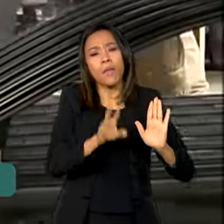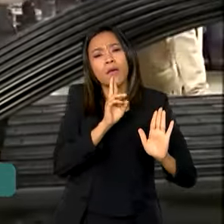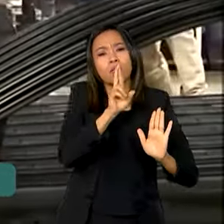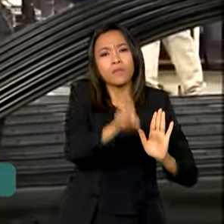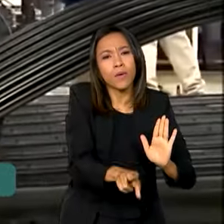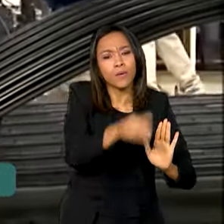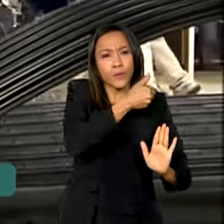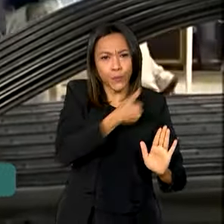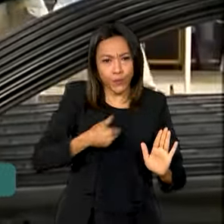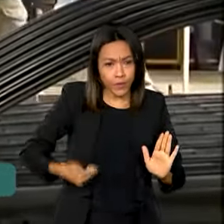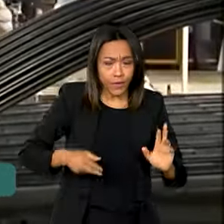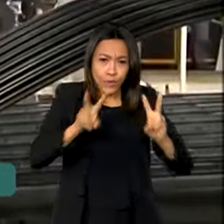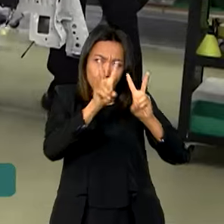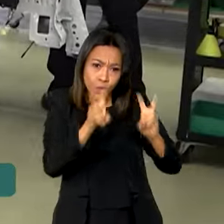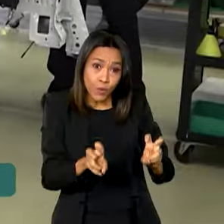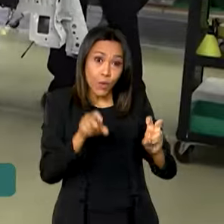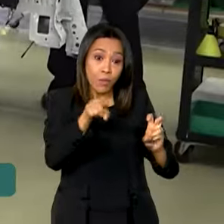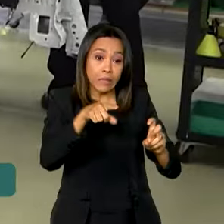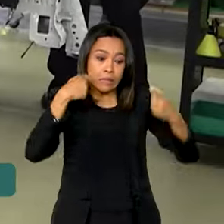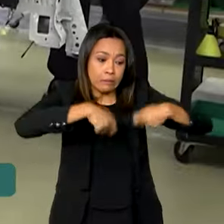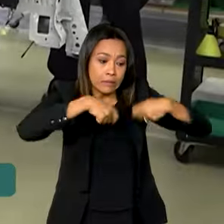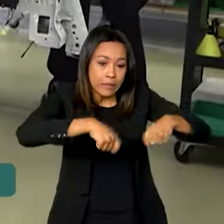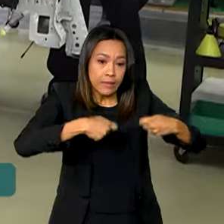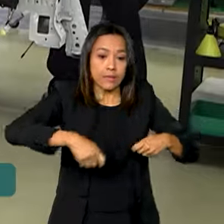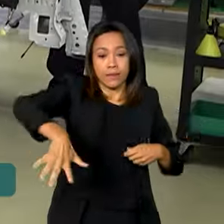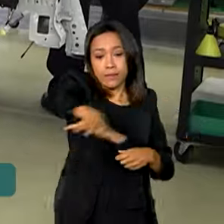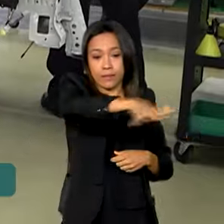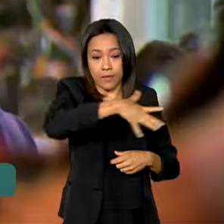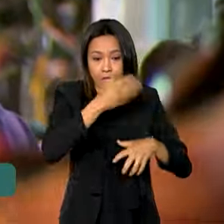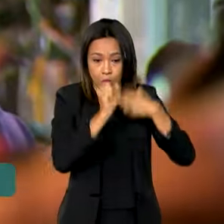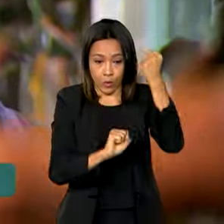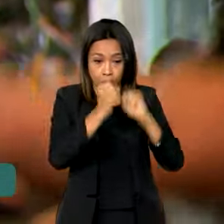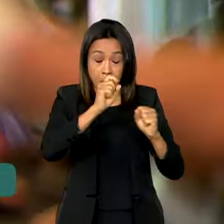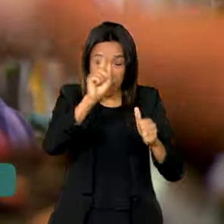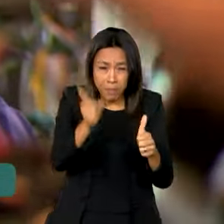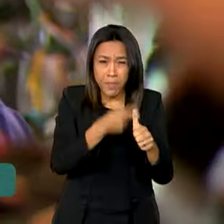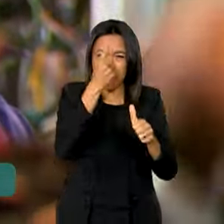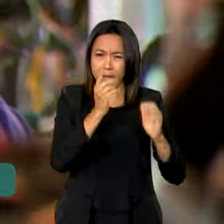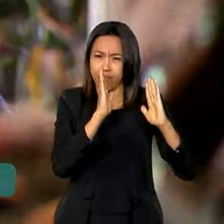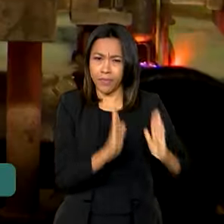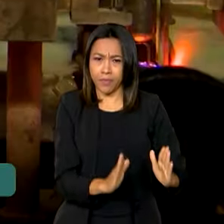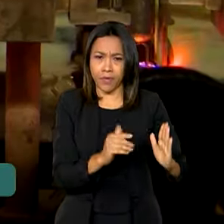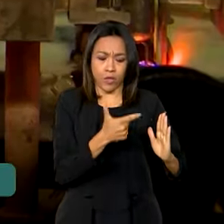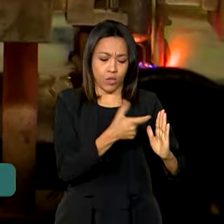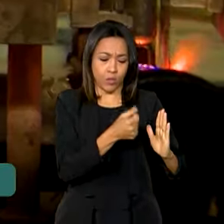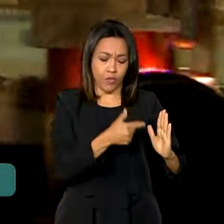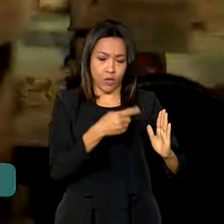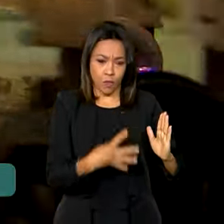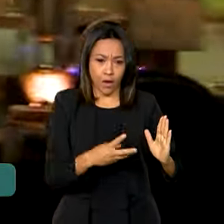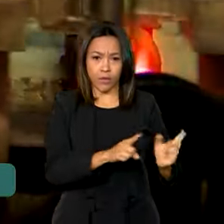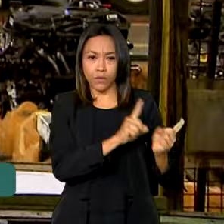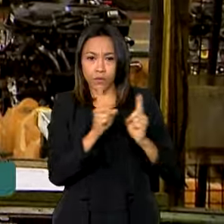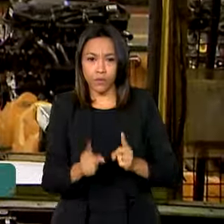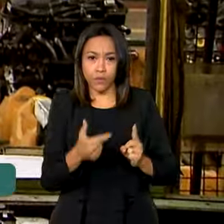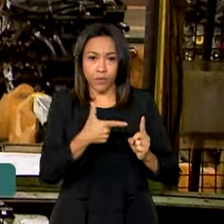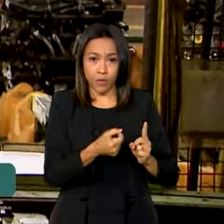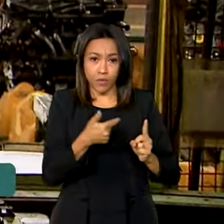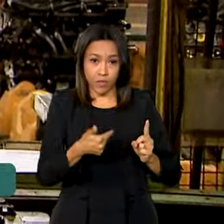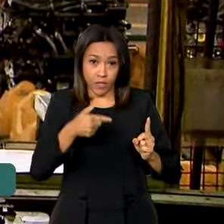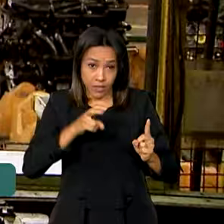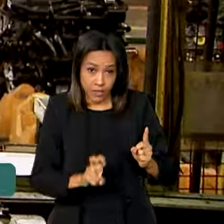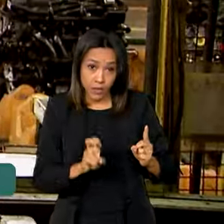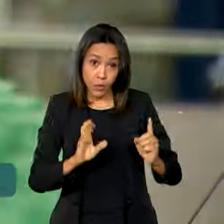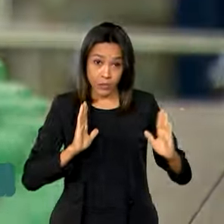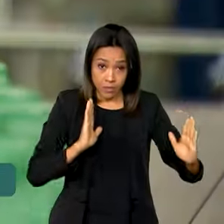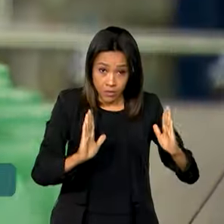governo a uma demanda do setor produtivo. Na primeira fase, entre 2024 e 2025, serão